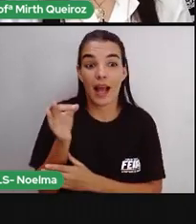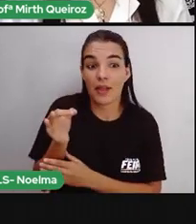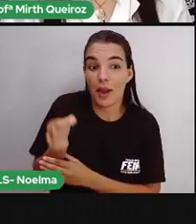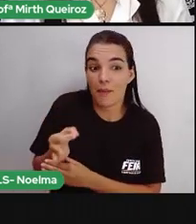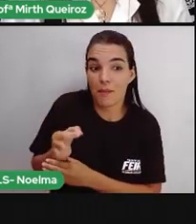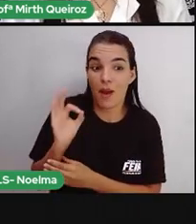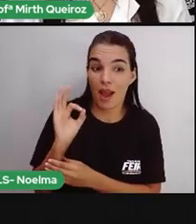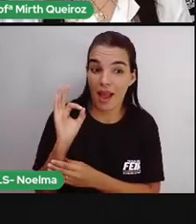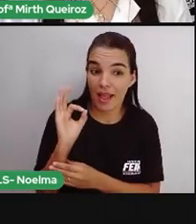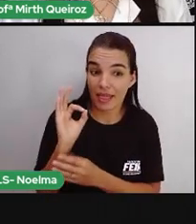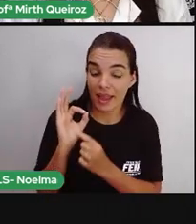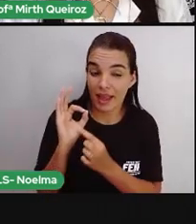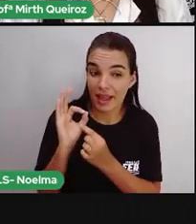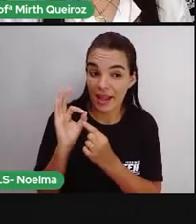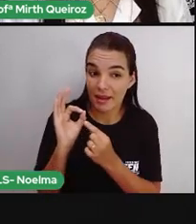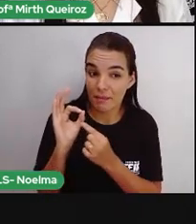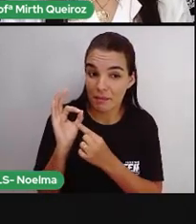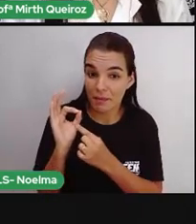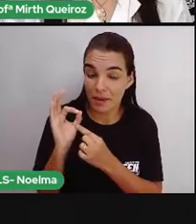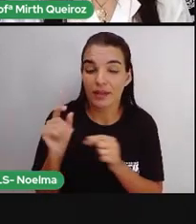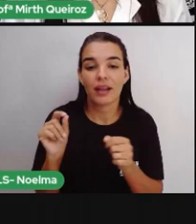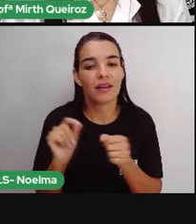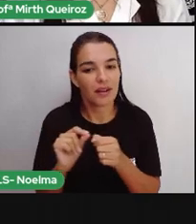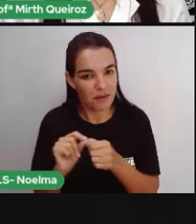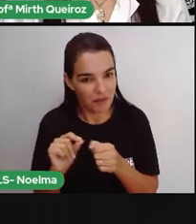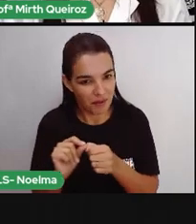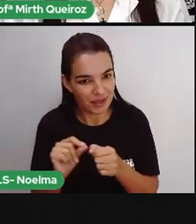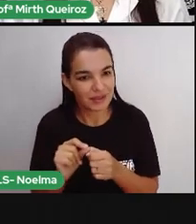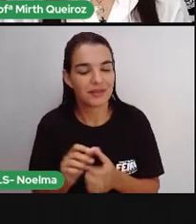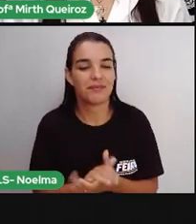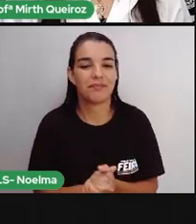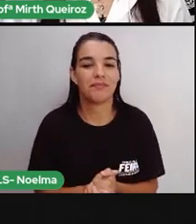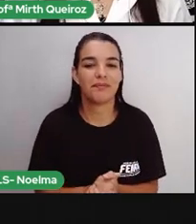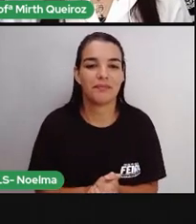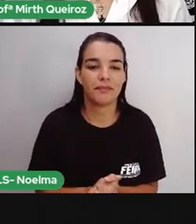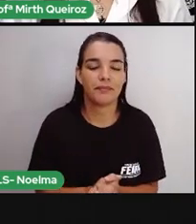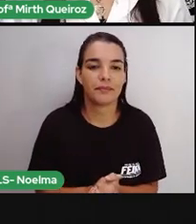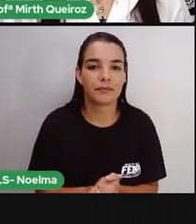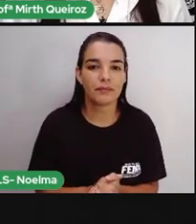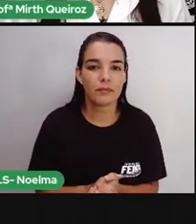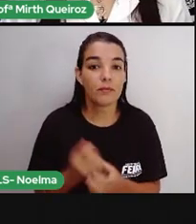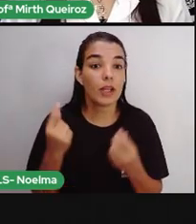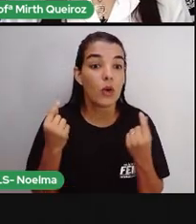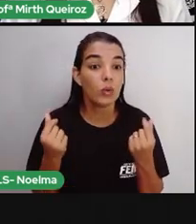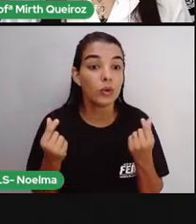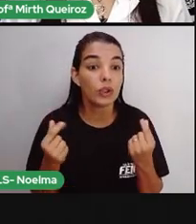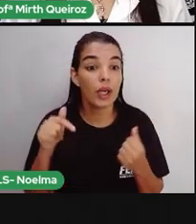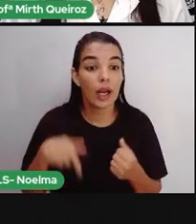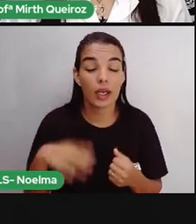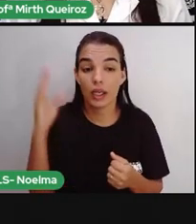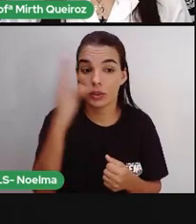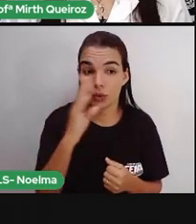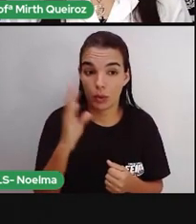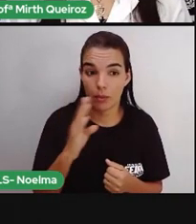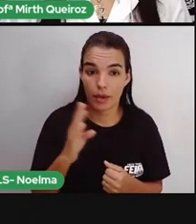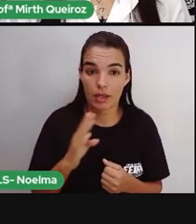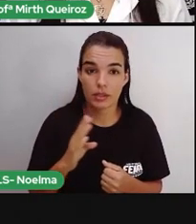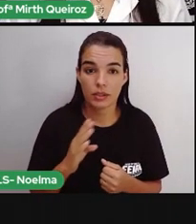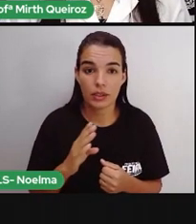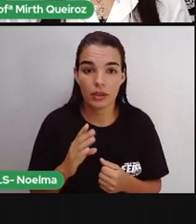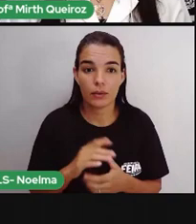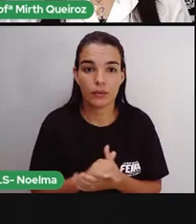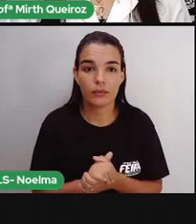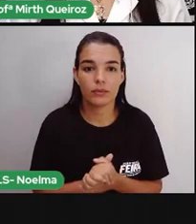é quem faz a nossa moeda, né? E o dinheiro do Brasil, como disse aí